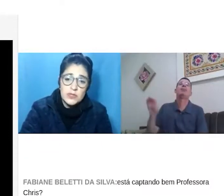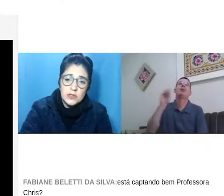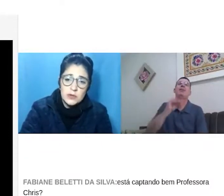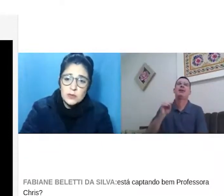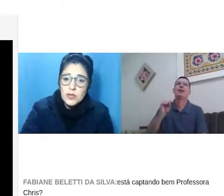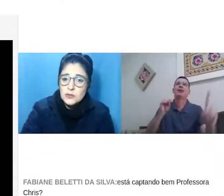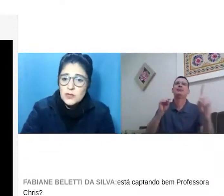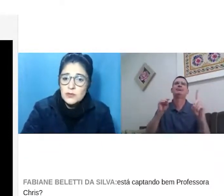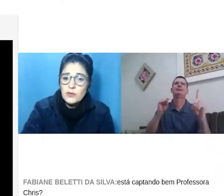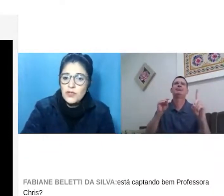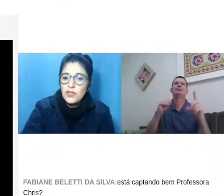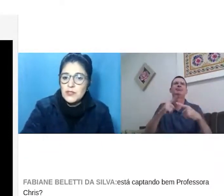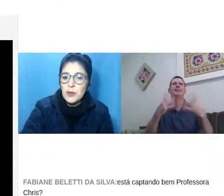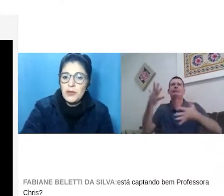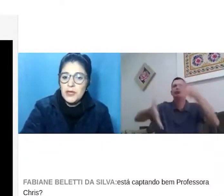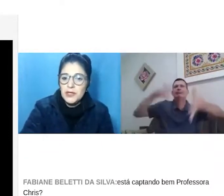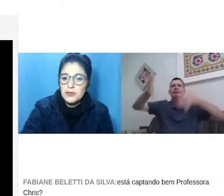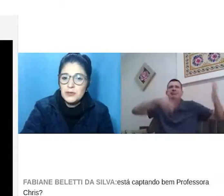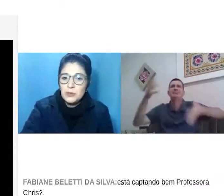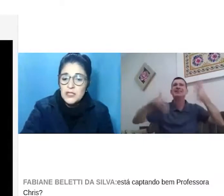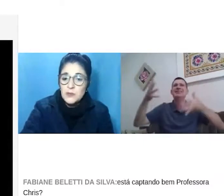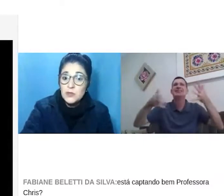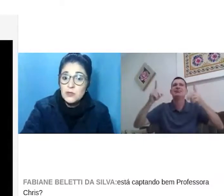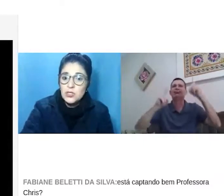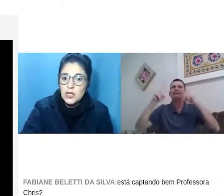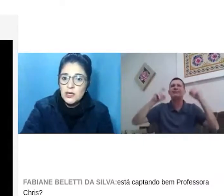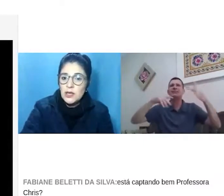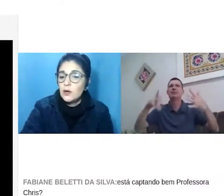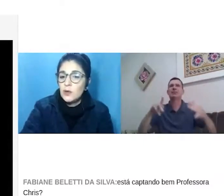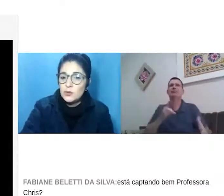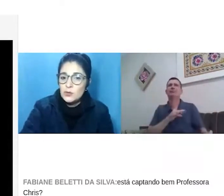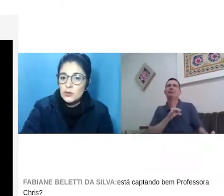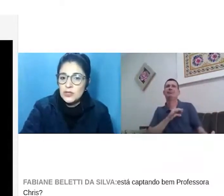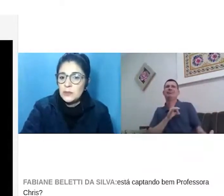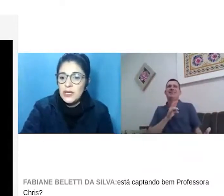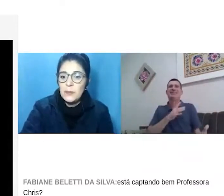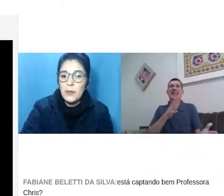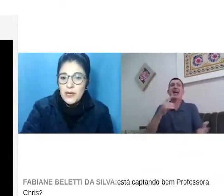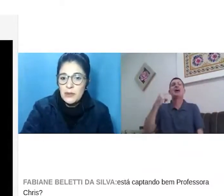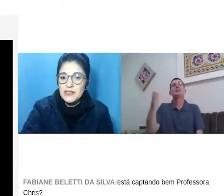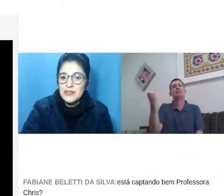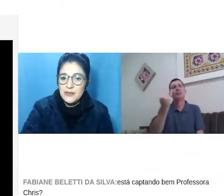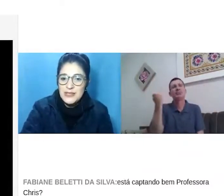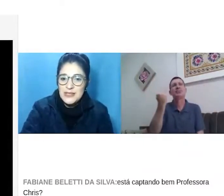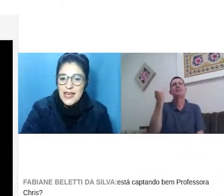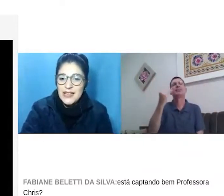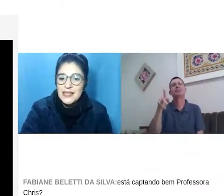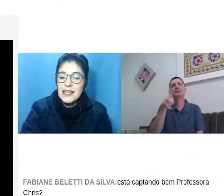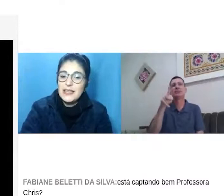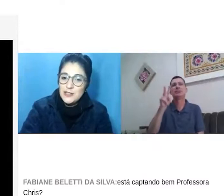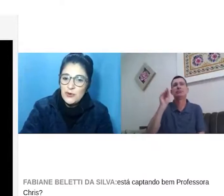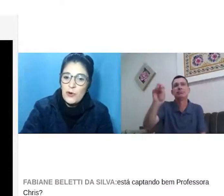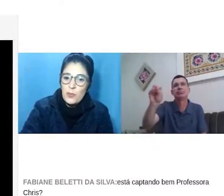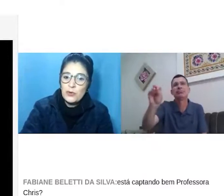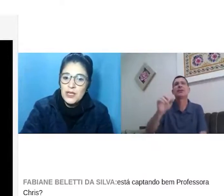professores estão acostumados com os alunos ouvintes, papeando e tudo mais, mas quando chega um aluno surdo que também quer papear, mas em língua de sinais,